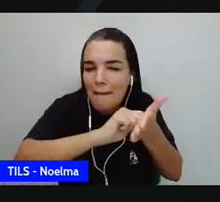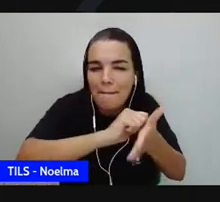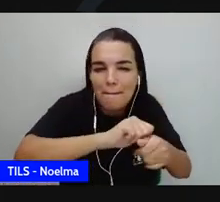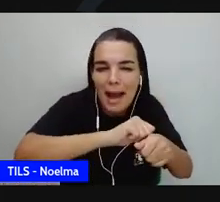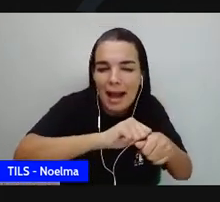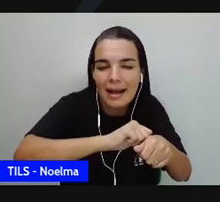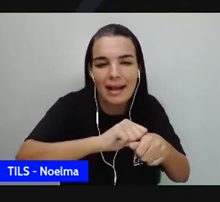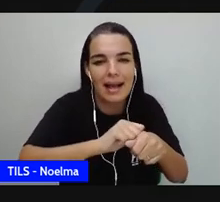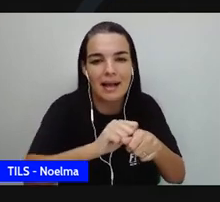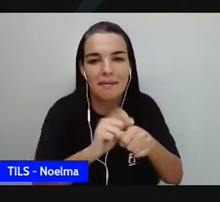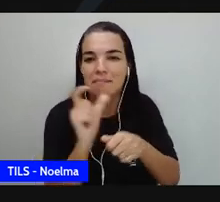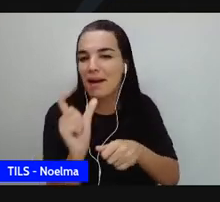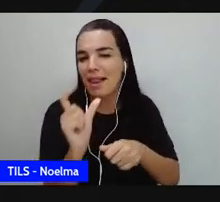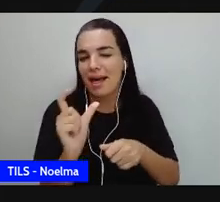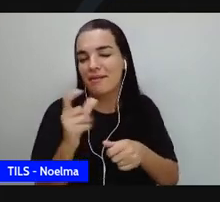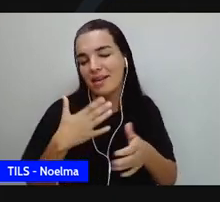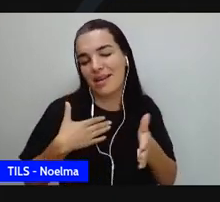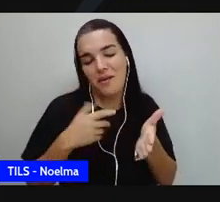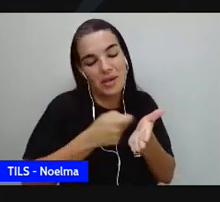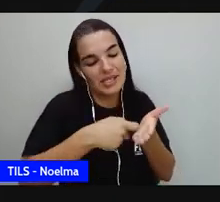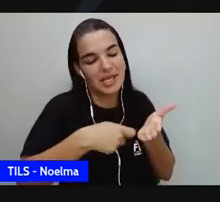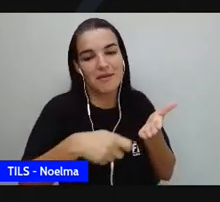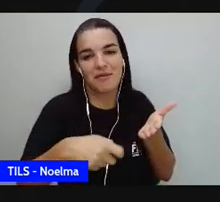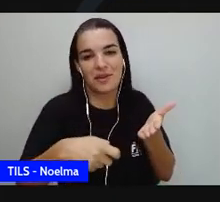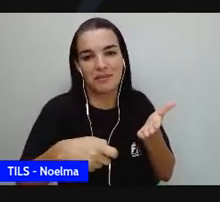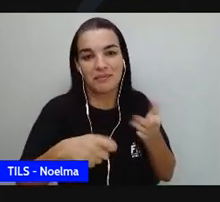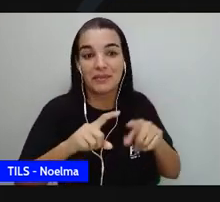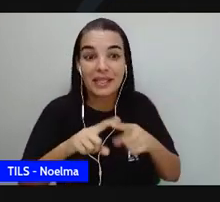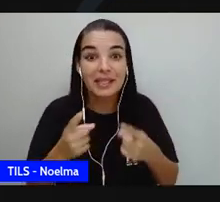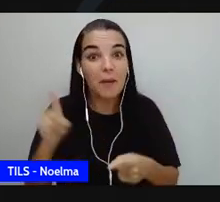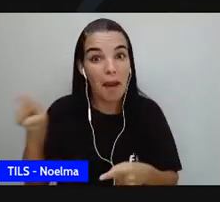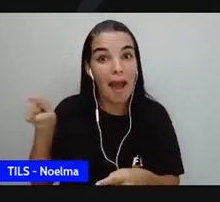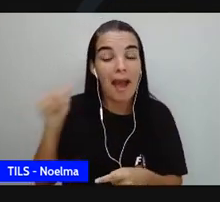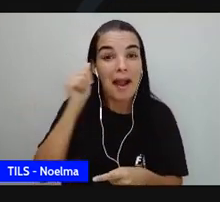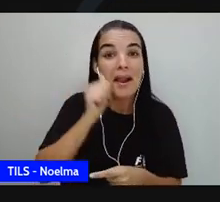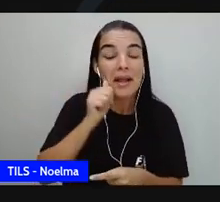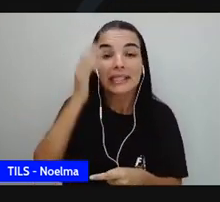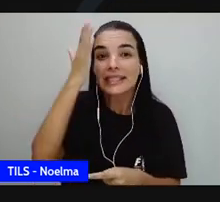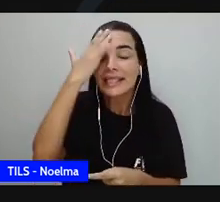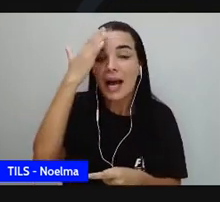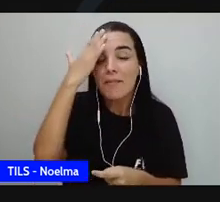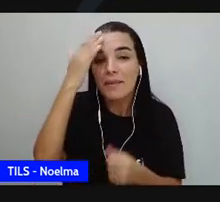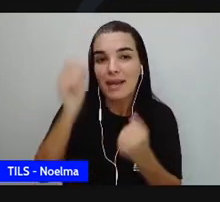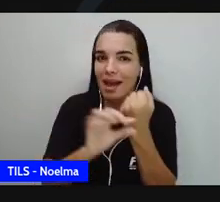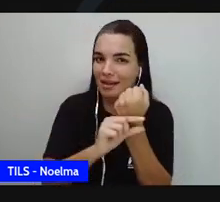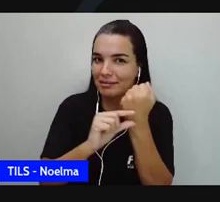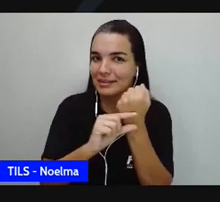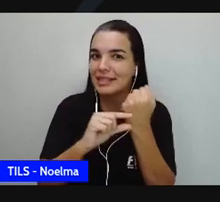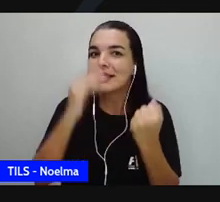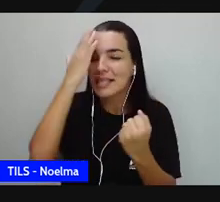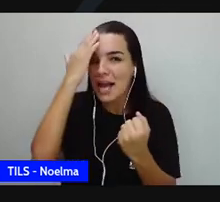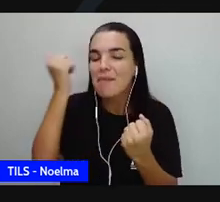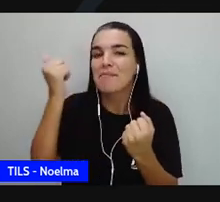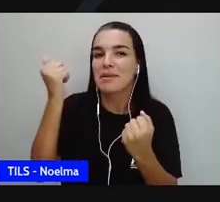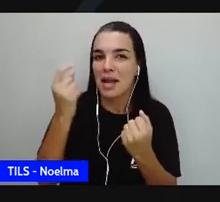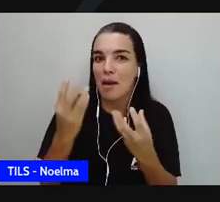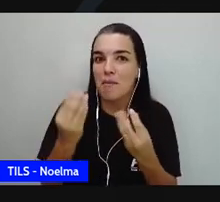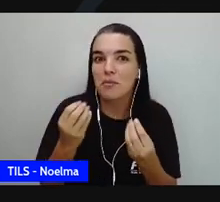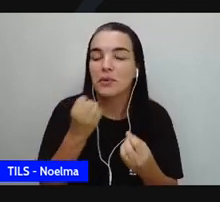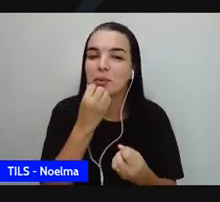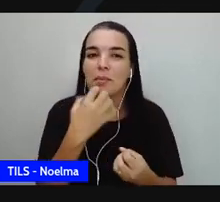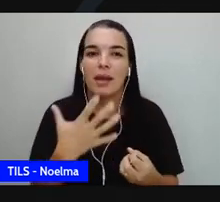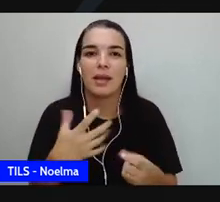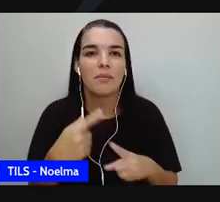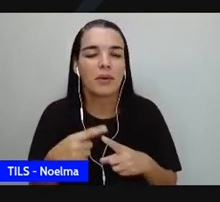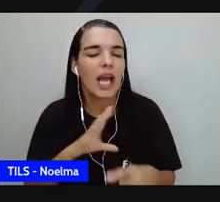ninguém vai esquecer. Que legal, tá vendo? Então, ela sabia o poder da leitura e da escrita. Ela gostava de